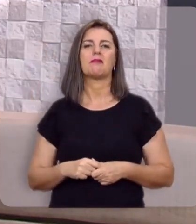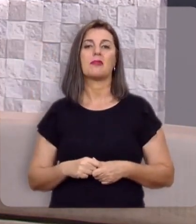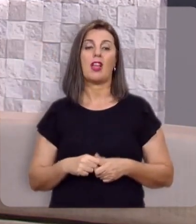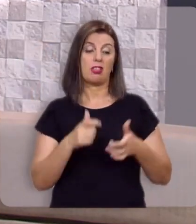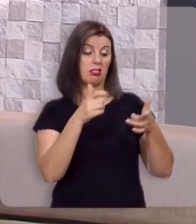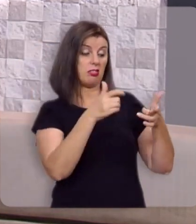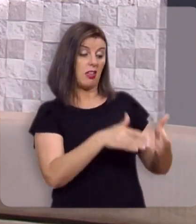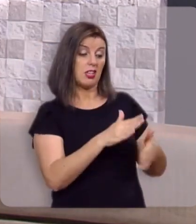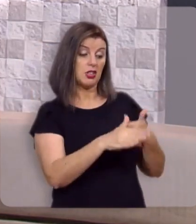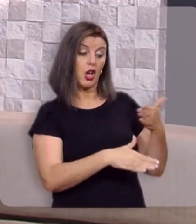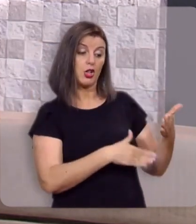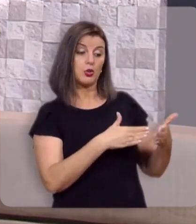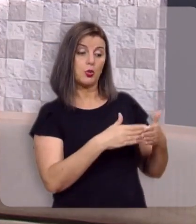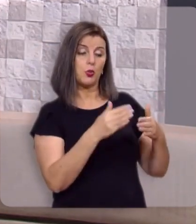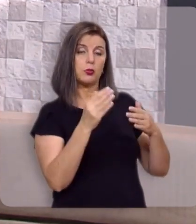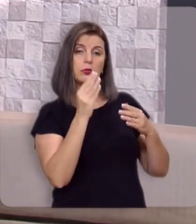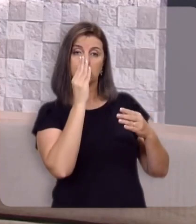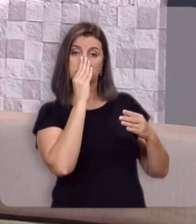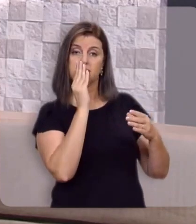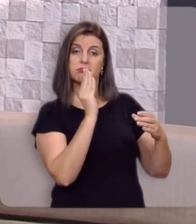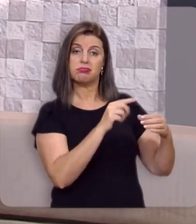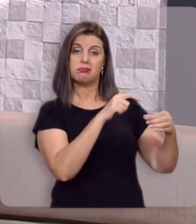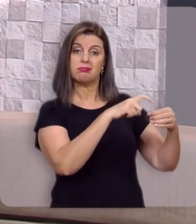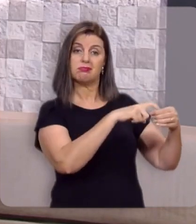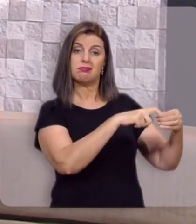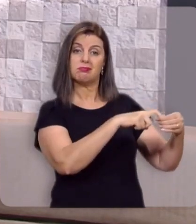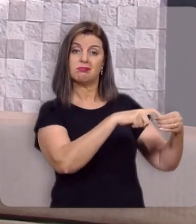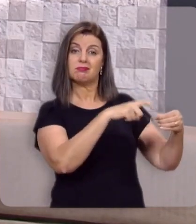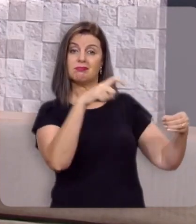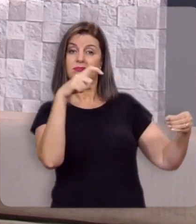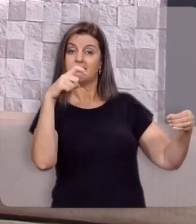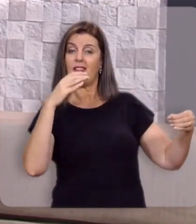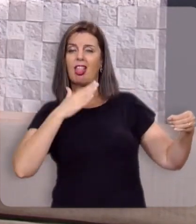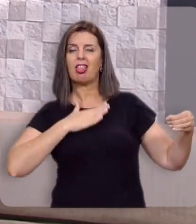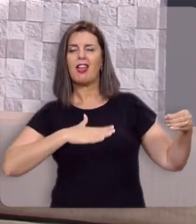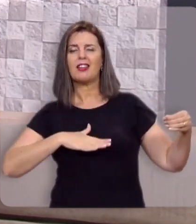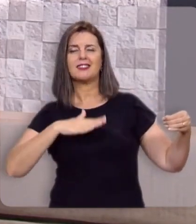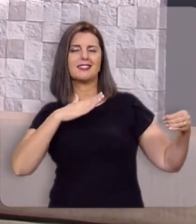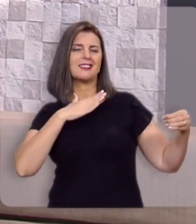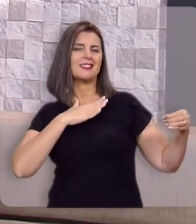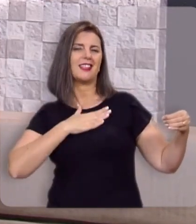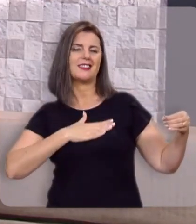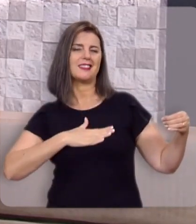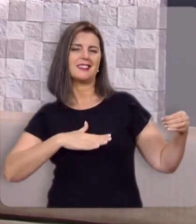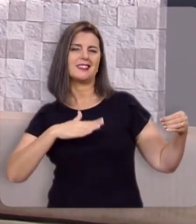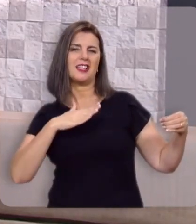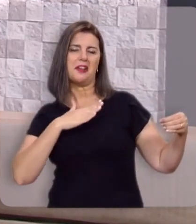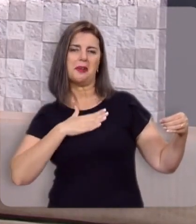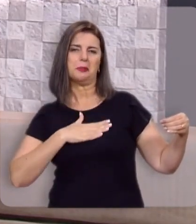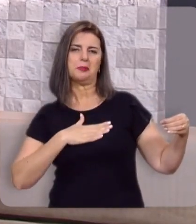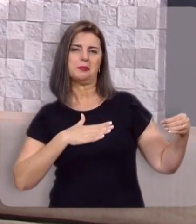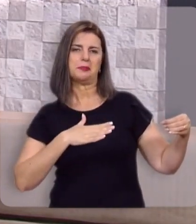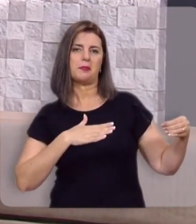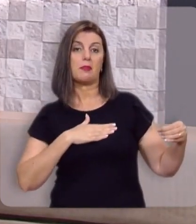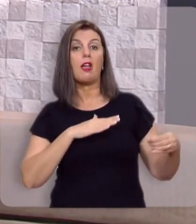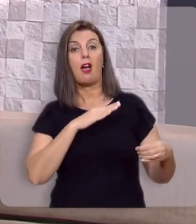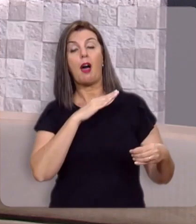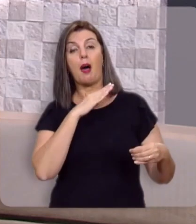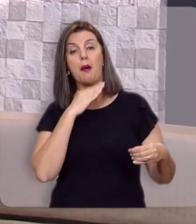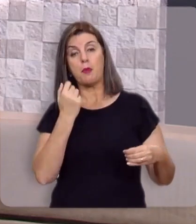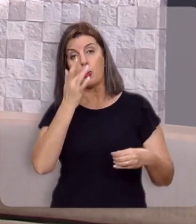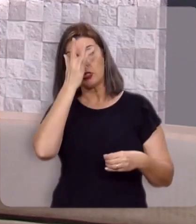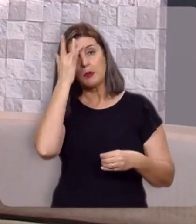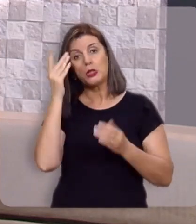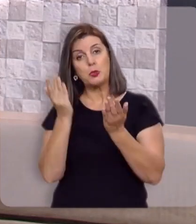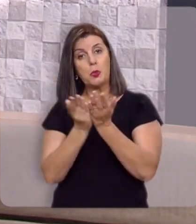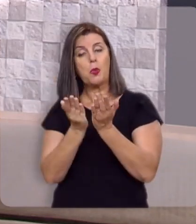E você deixar tudo isso para trás, é descansar das suas fadigas. A morte para o